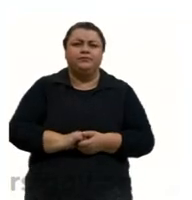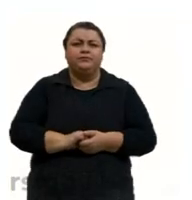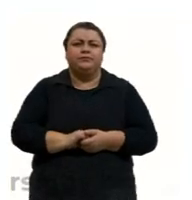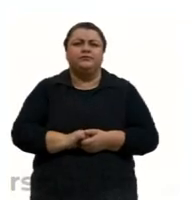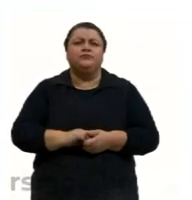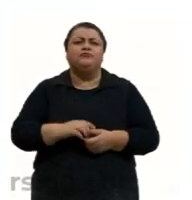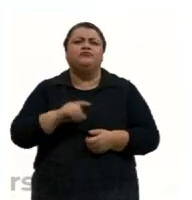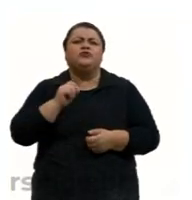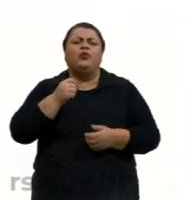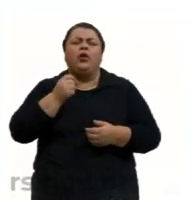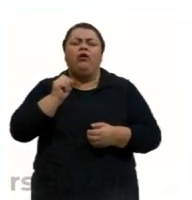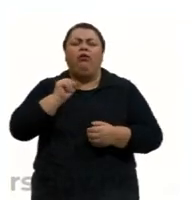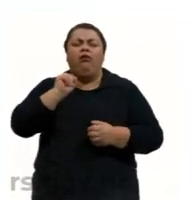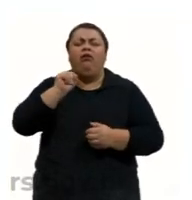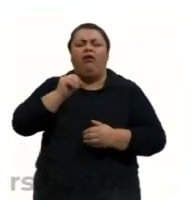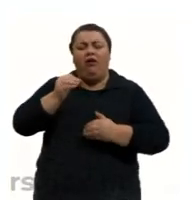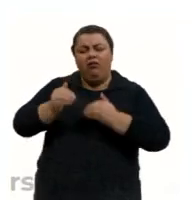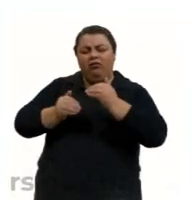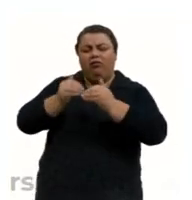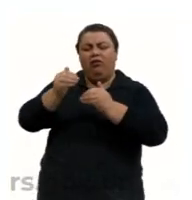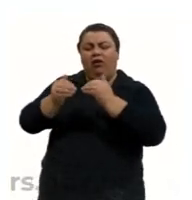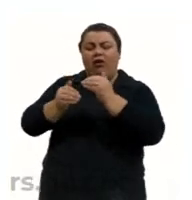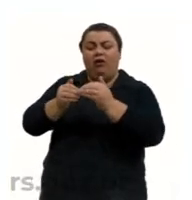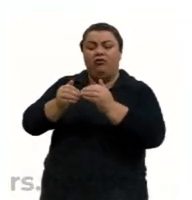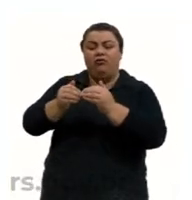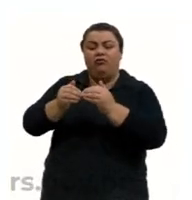ocorre o que é esse processo de socialização.